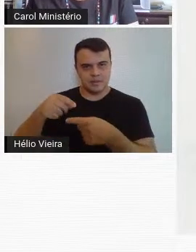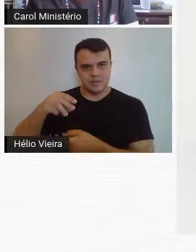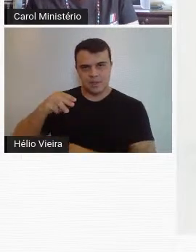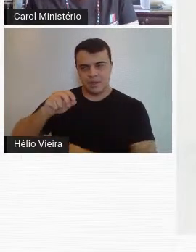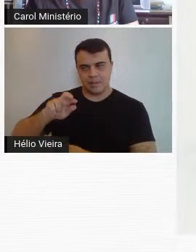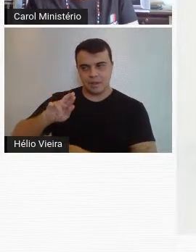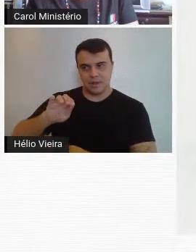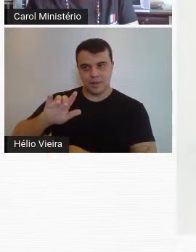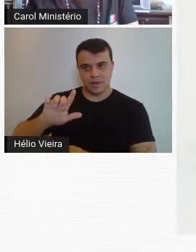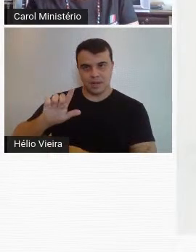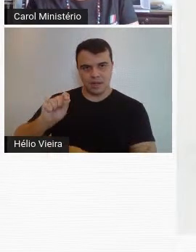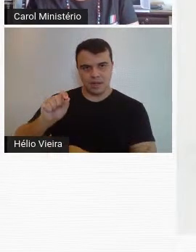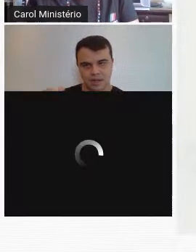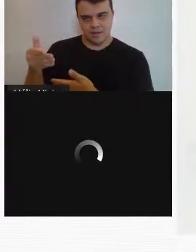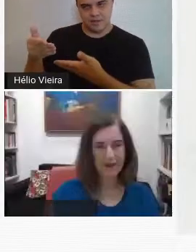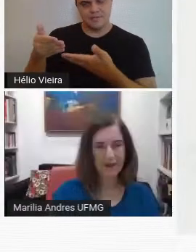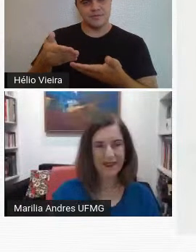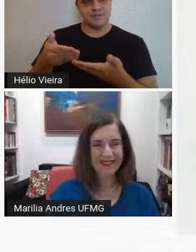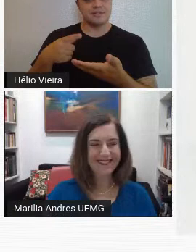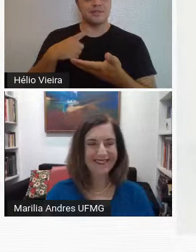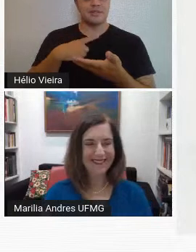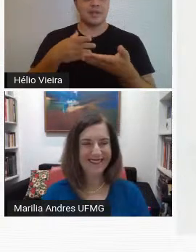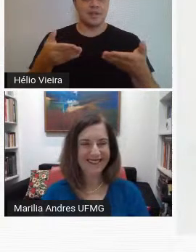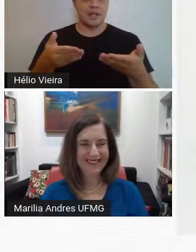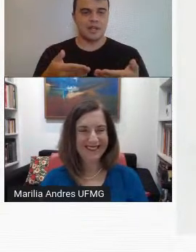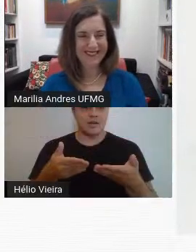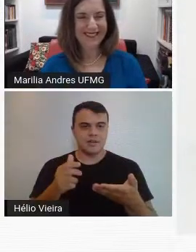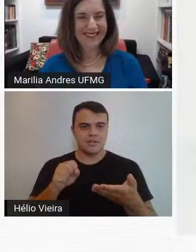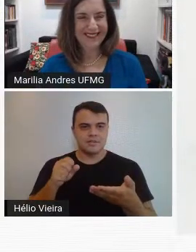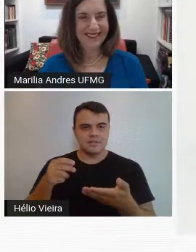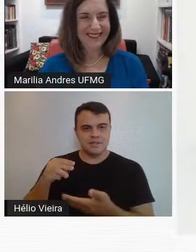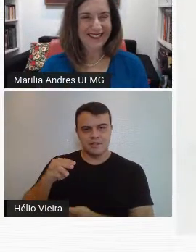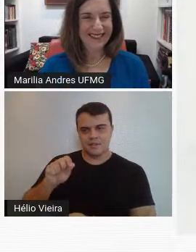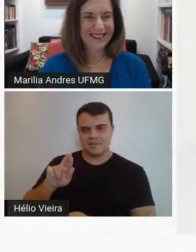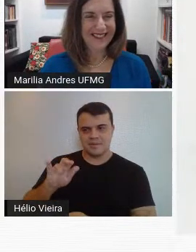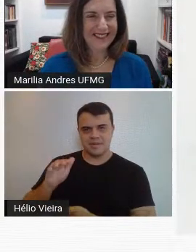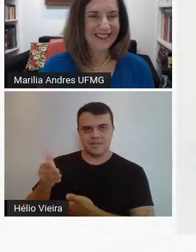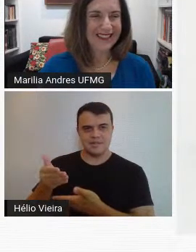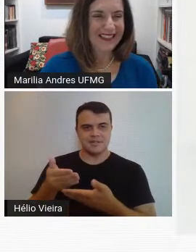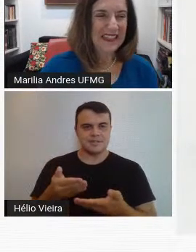Marília. Marília, agora com você. Passo a palavra para você.